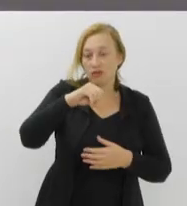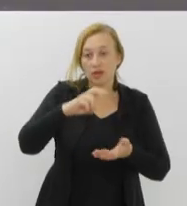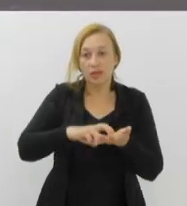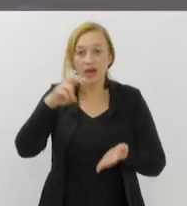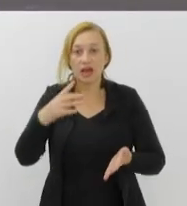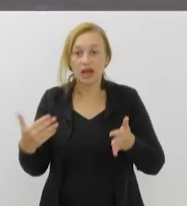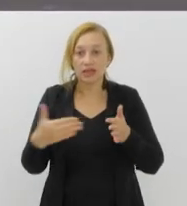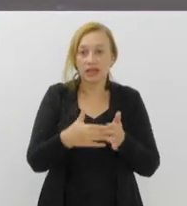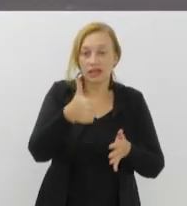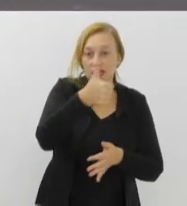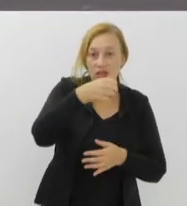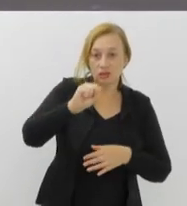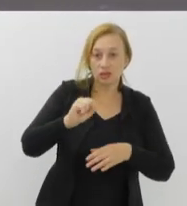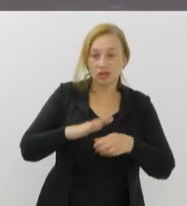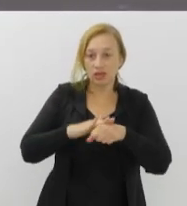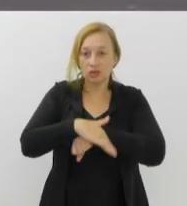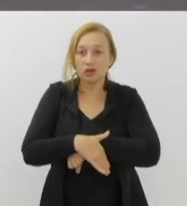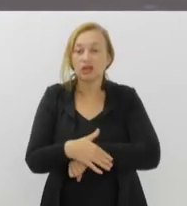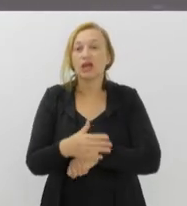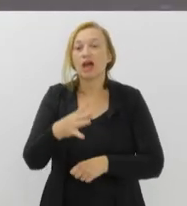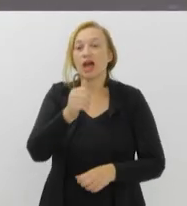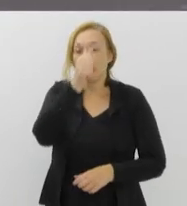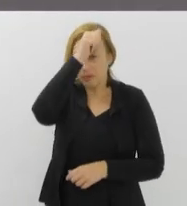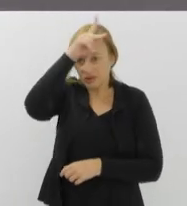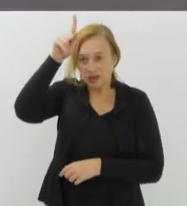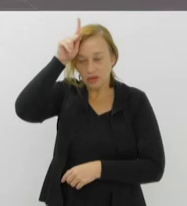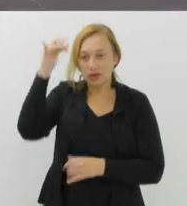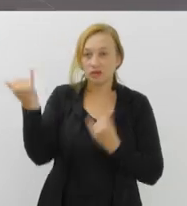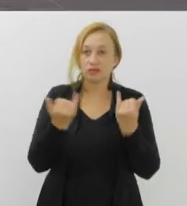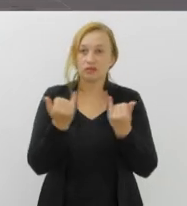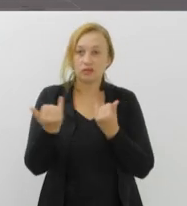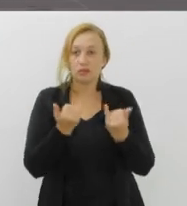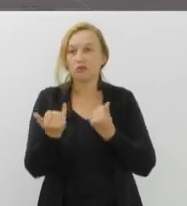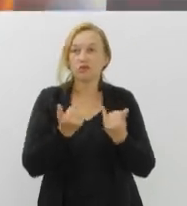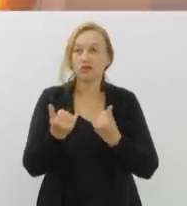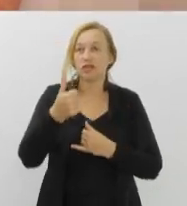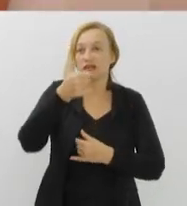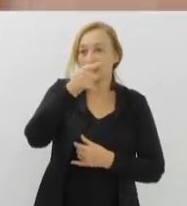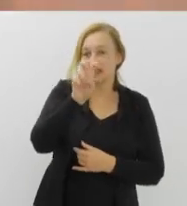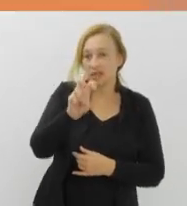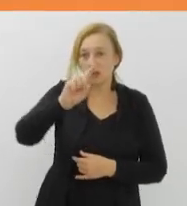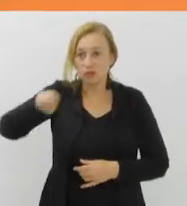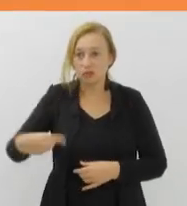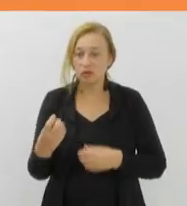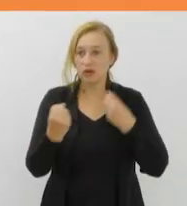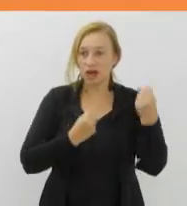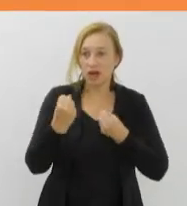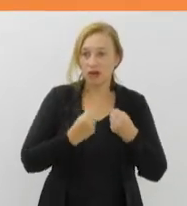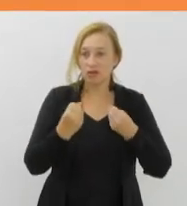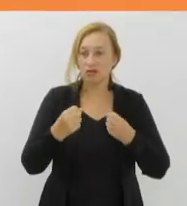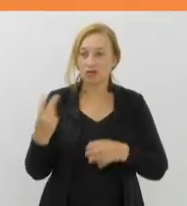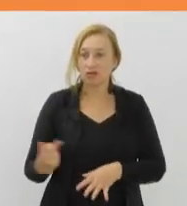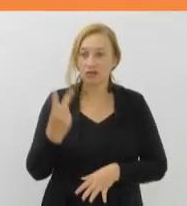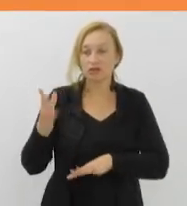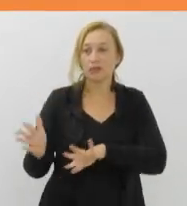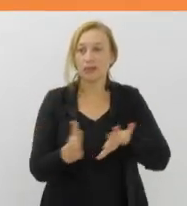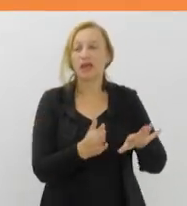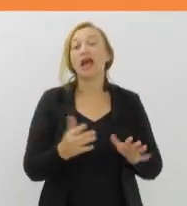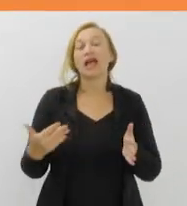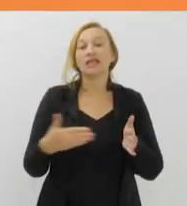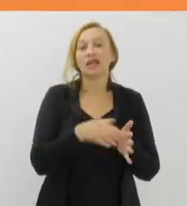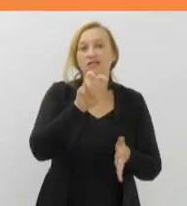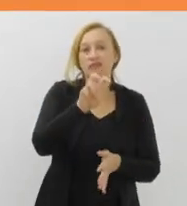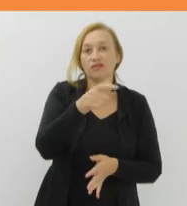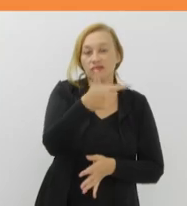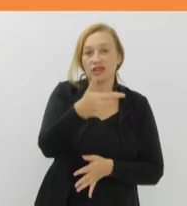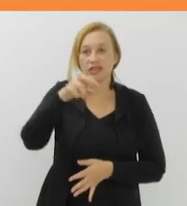Prefeitura acredita que cerca de 35 mil veículos vão ser credenciados. Foi prorrogada até o dia 25 de agosto a